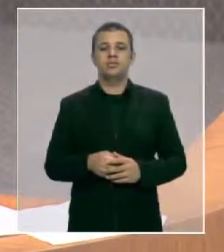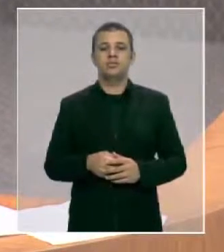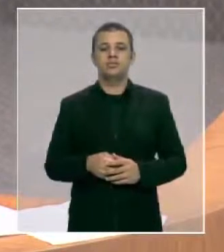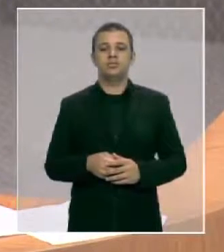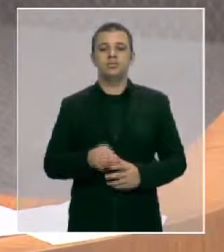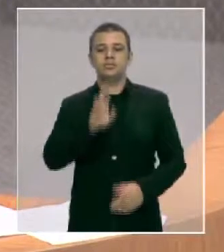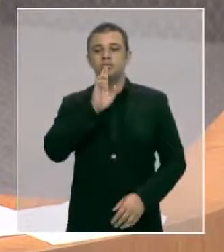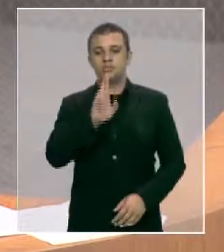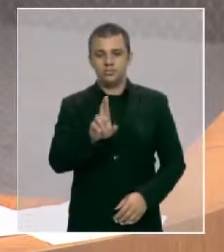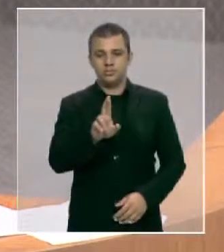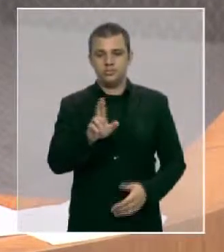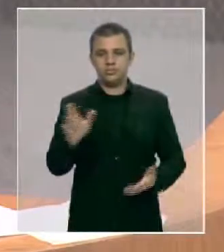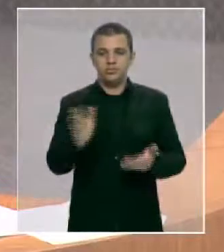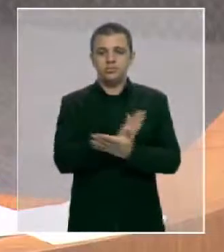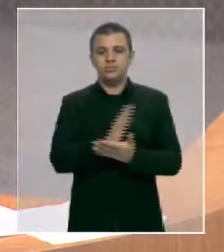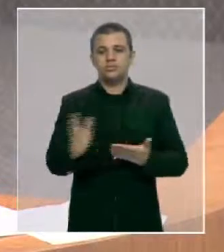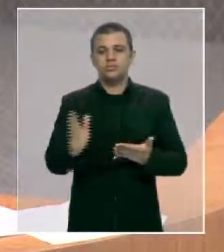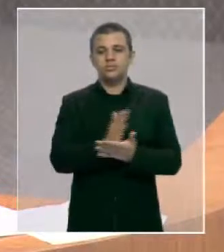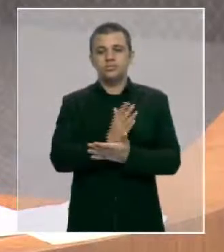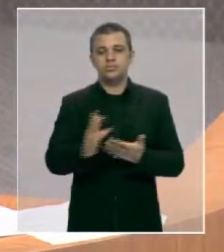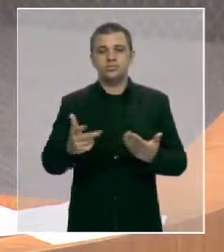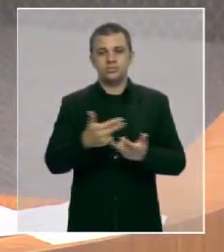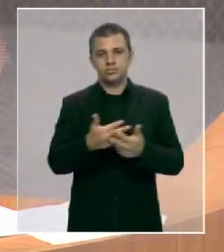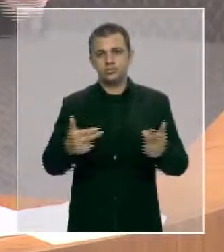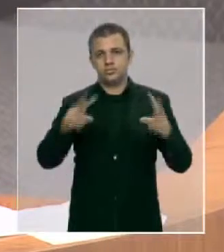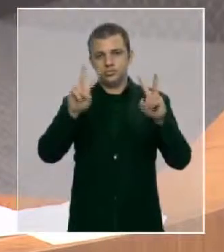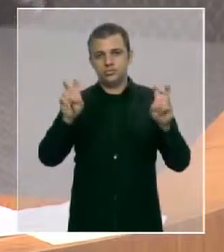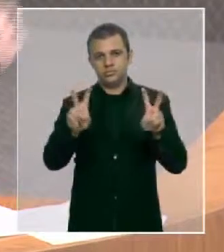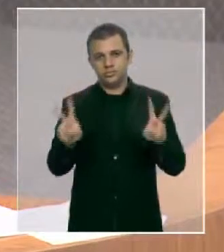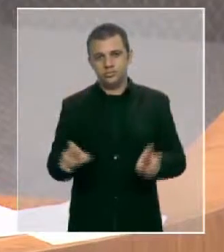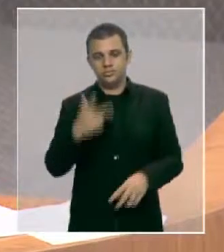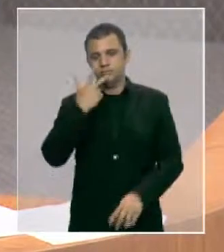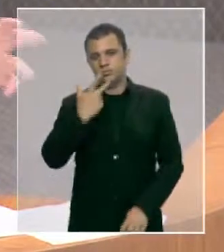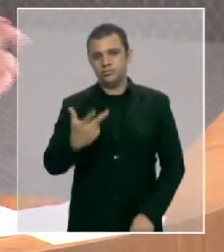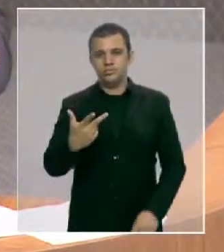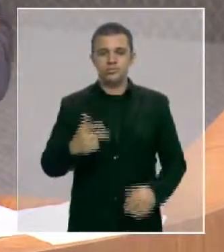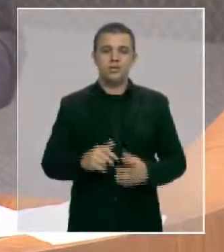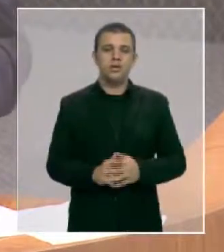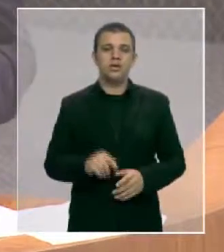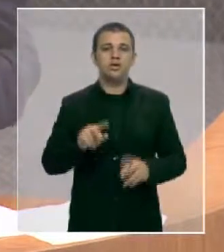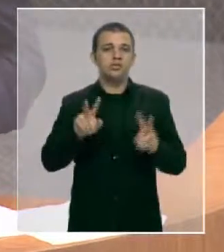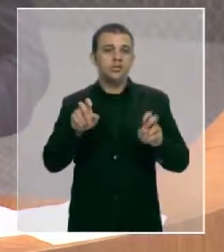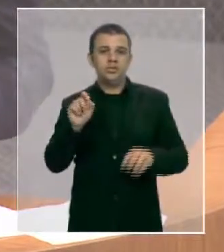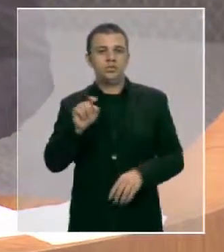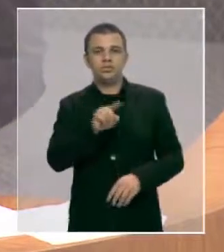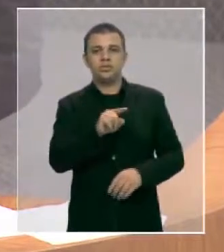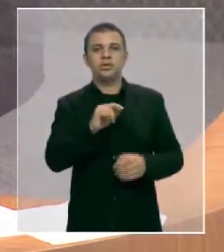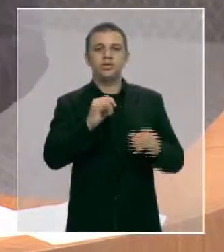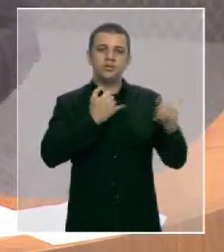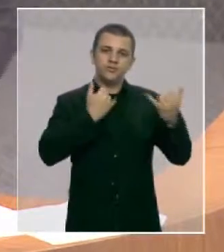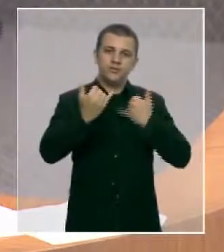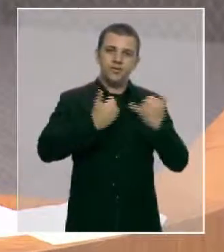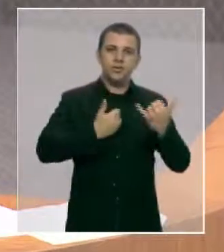faladas aqui sobre informações da Secretaria de Planejamento.